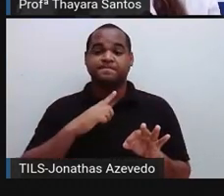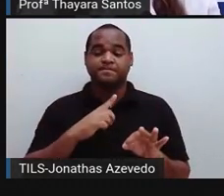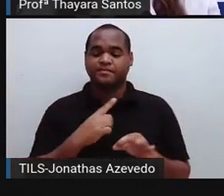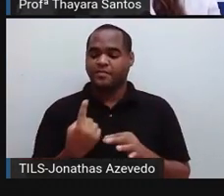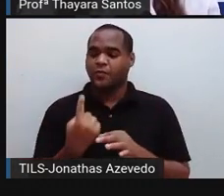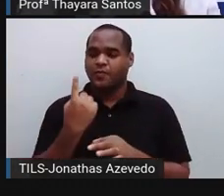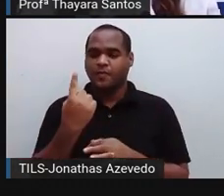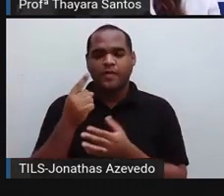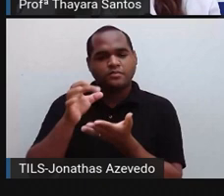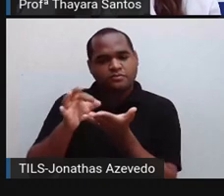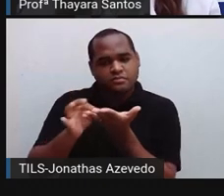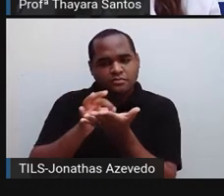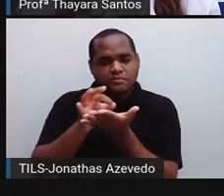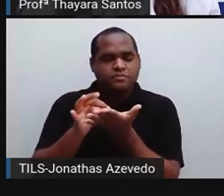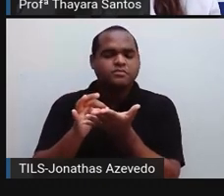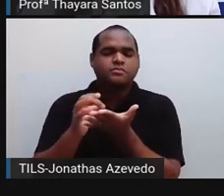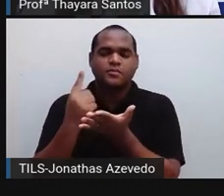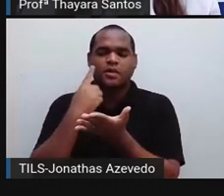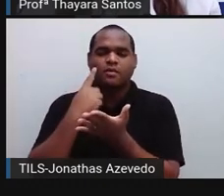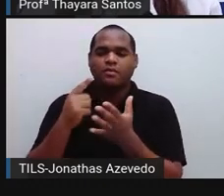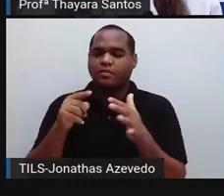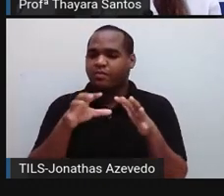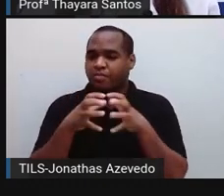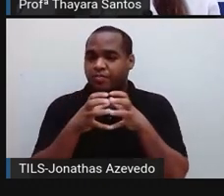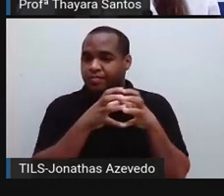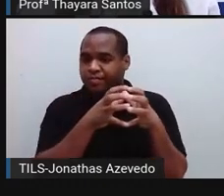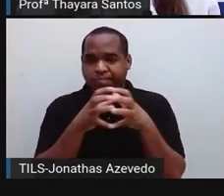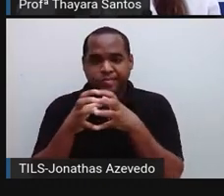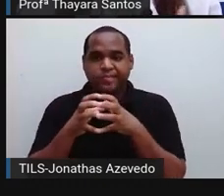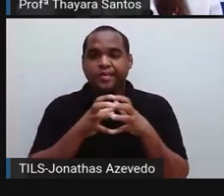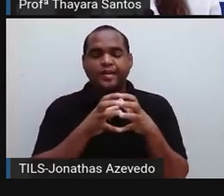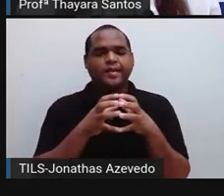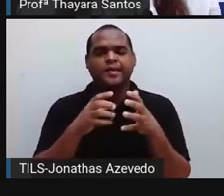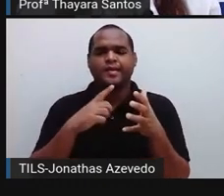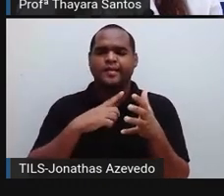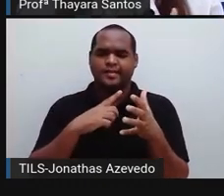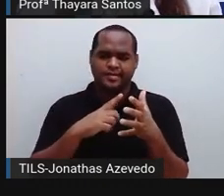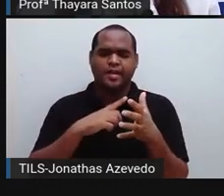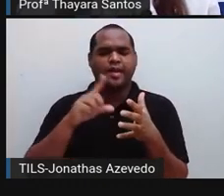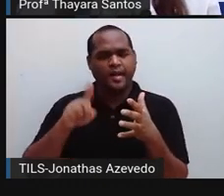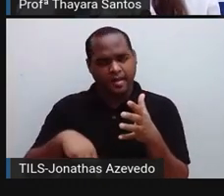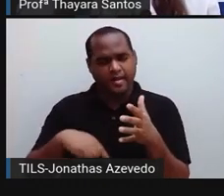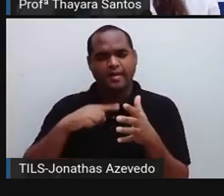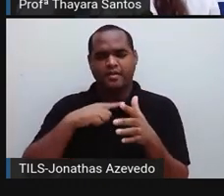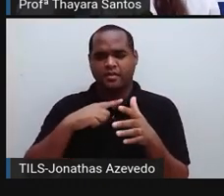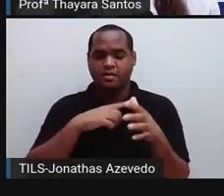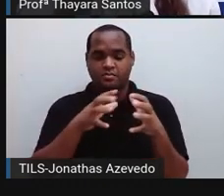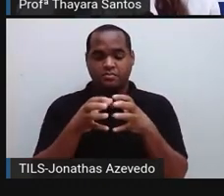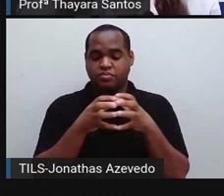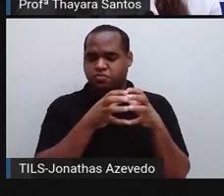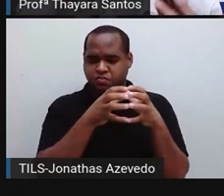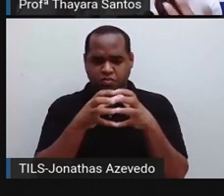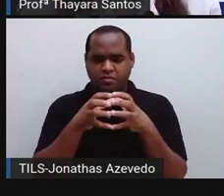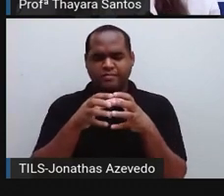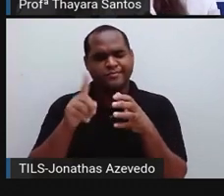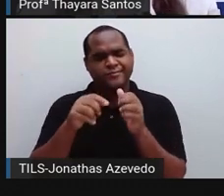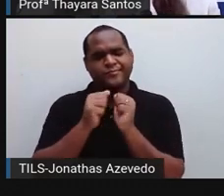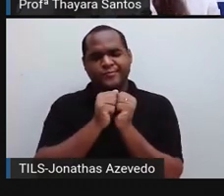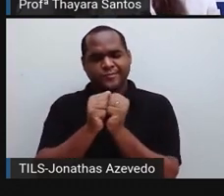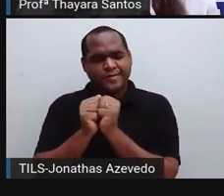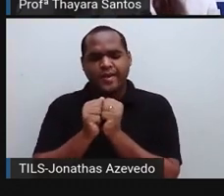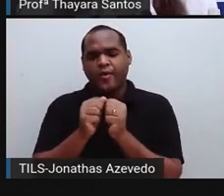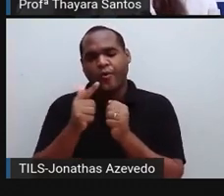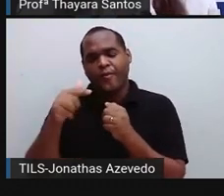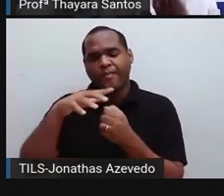se juntam e formam o que a gente chama de colônias. Essas bactérias estão junto com esse anobactérias ou algas azuis